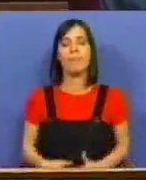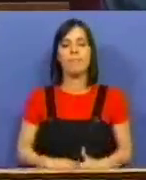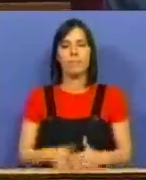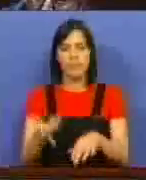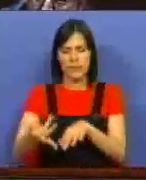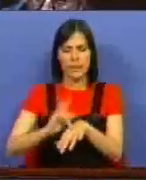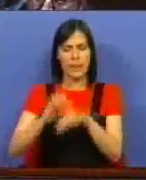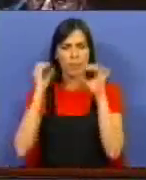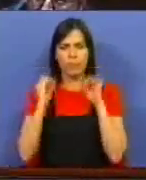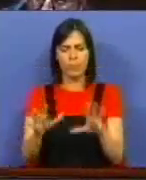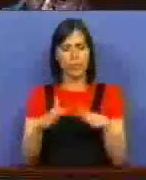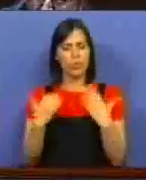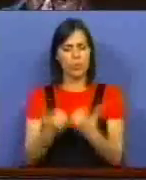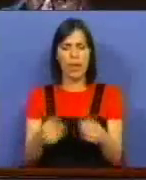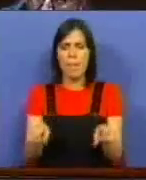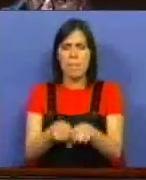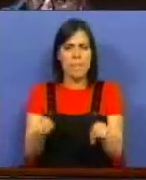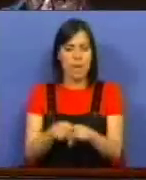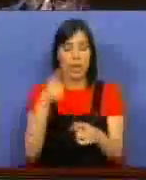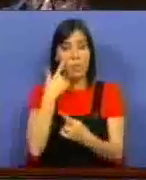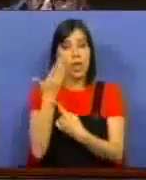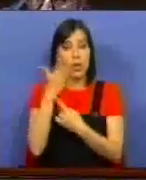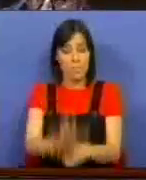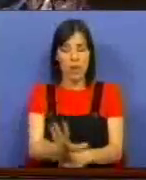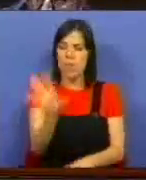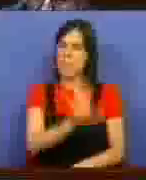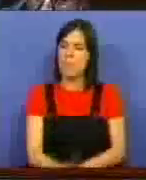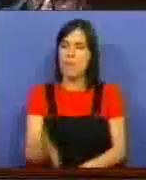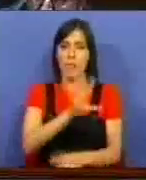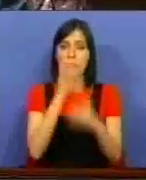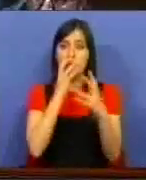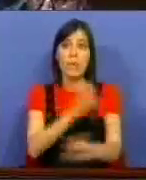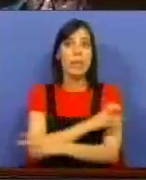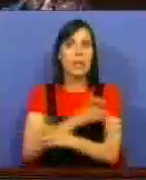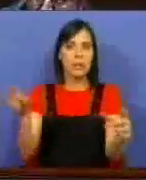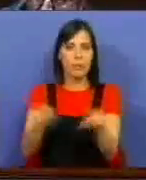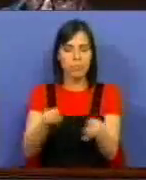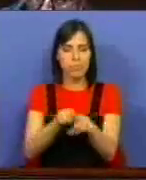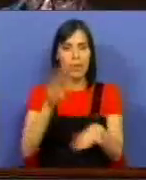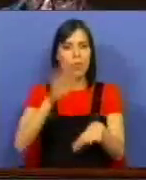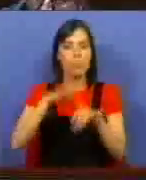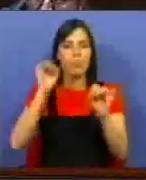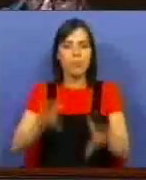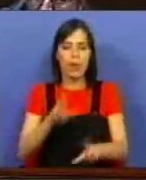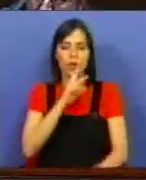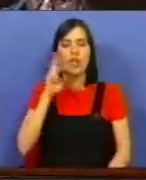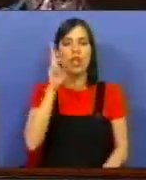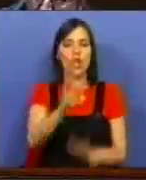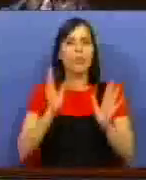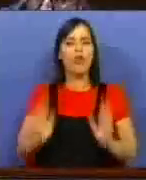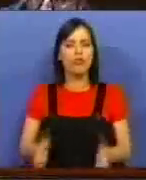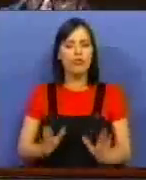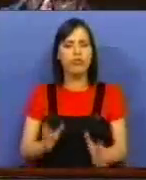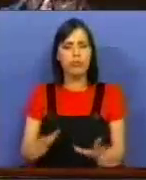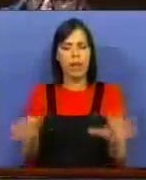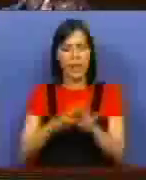insensibilidade social, a mesma que aliás demonstra de uma forma gritante a propósito da resposta que já deu